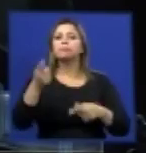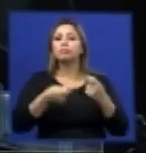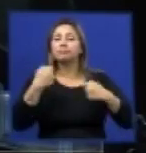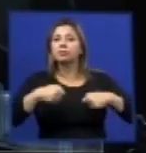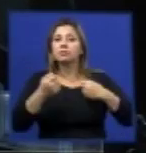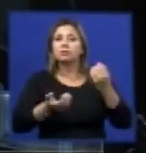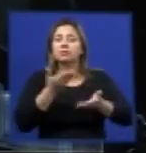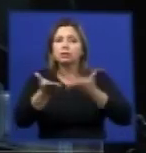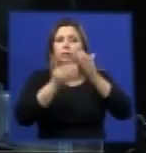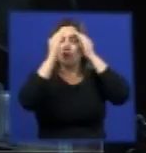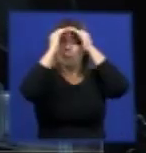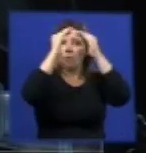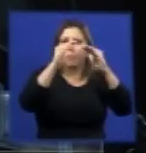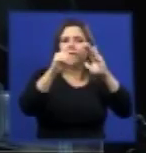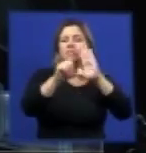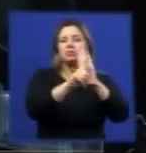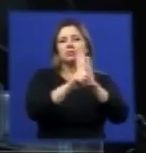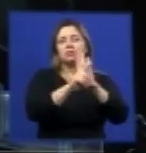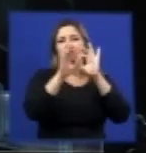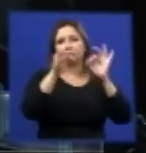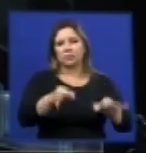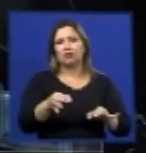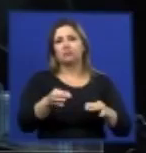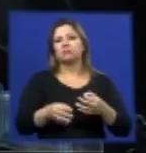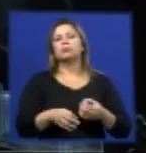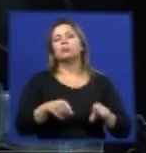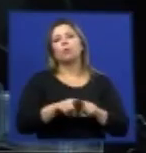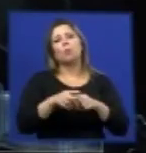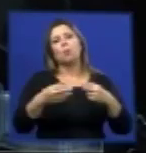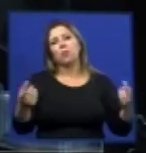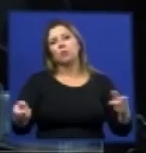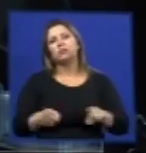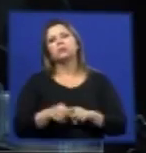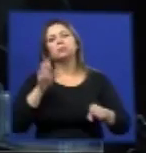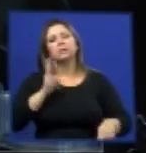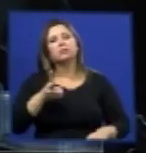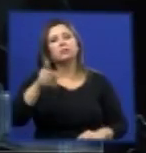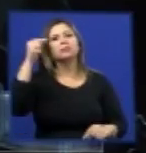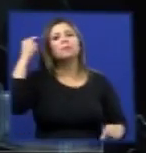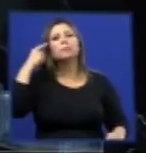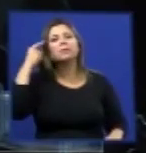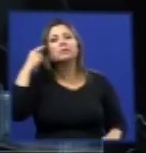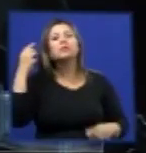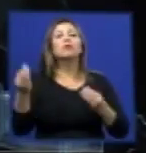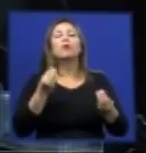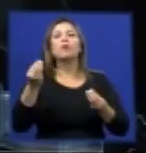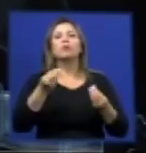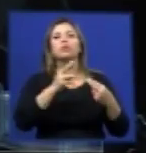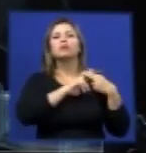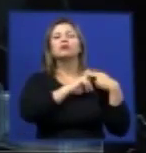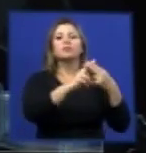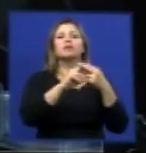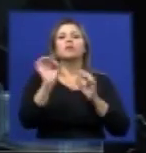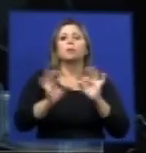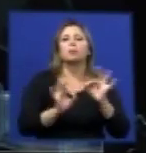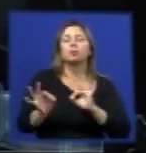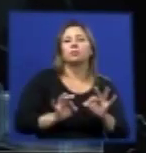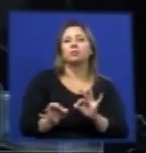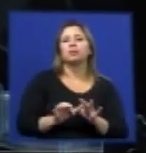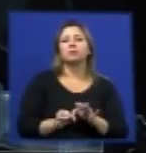seja de outras atividades mas em suma o que as secretarias têm feito são